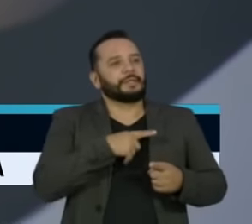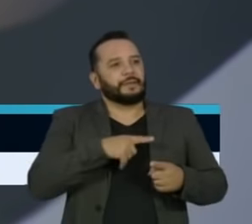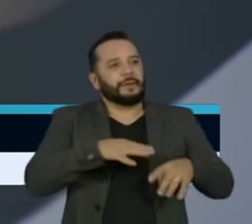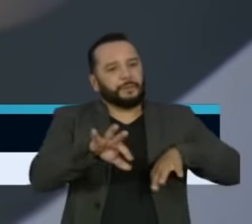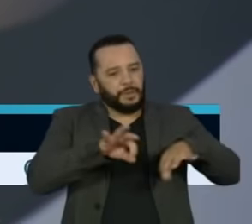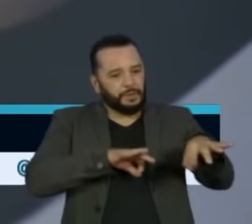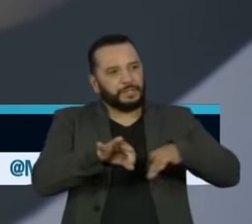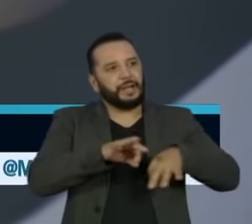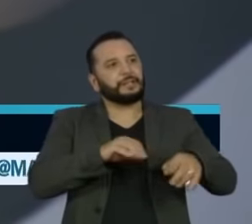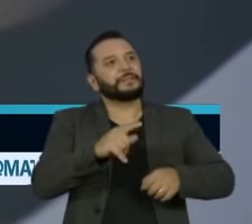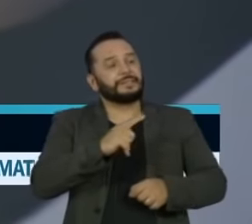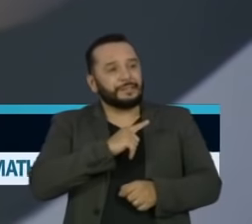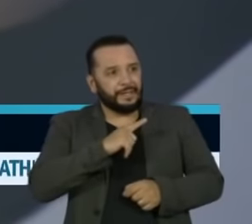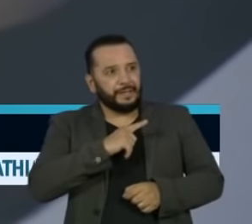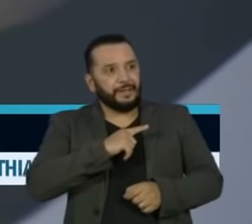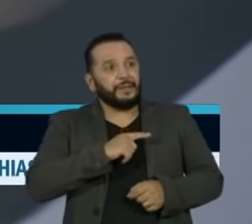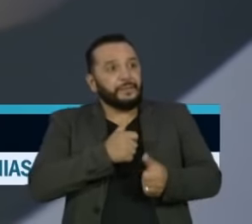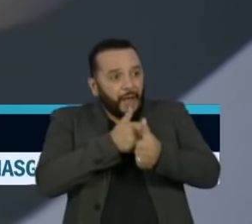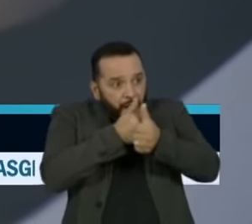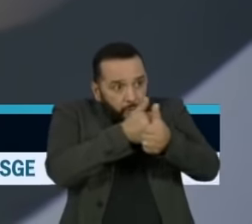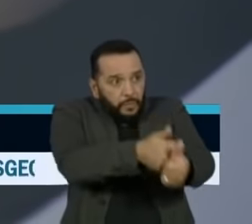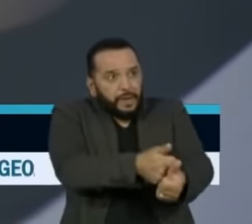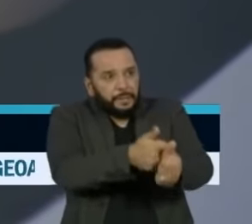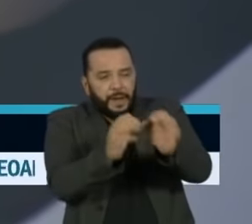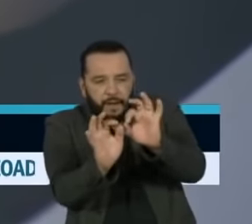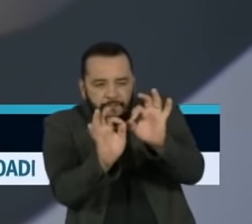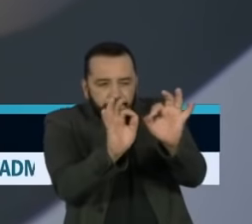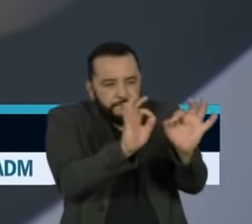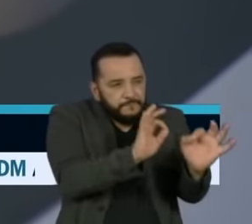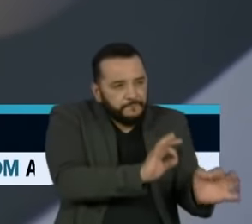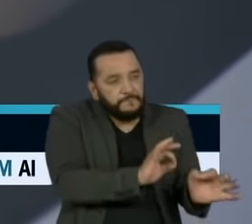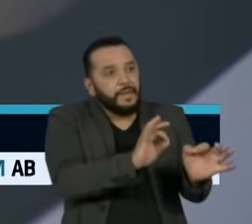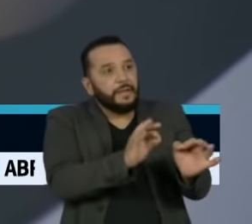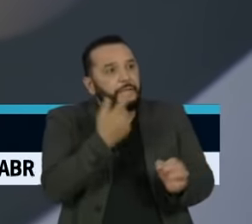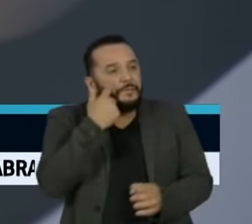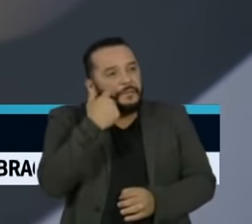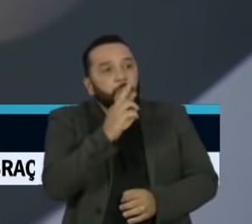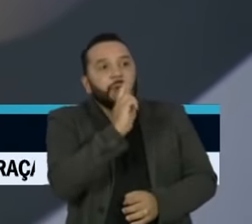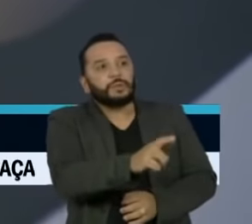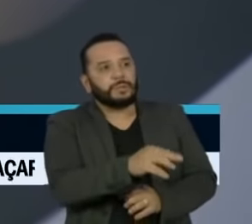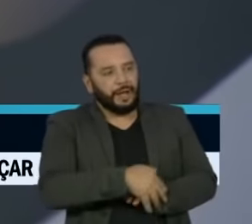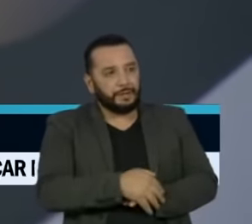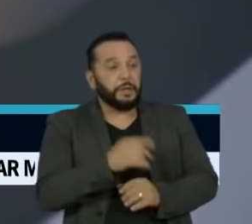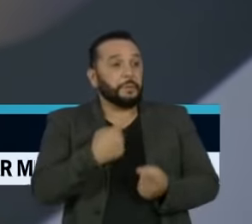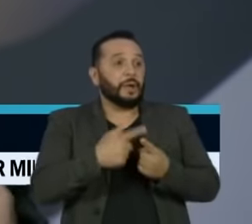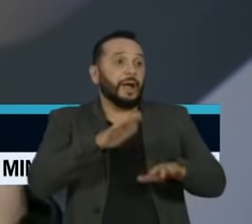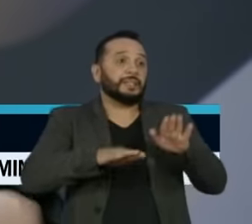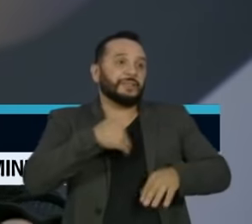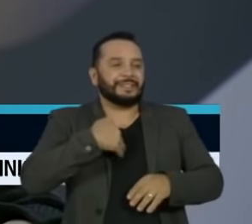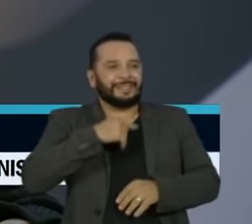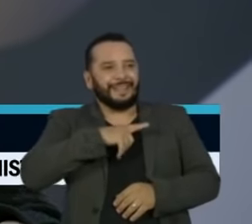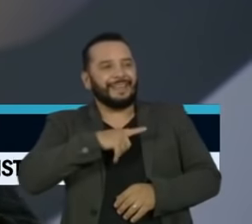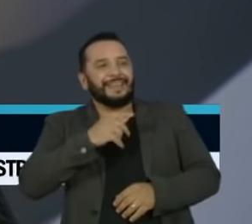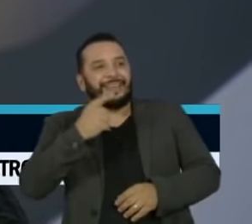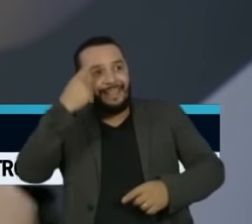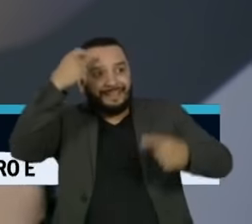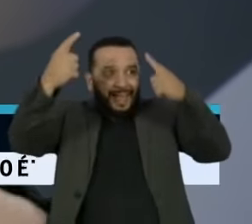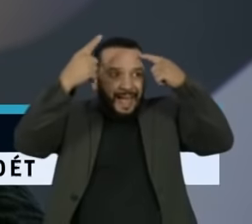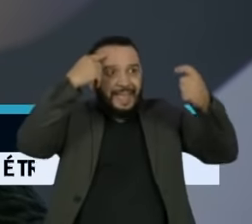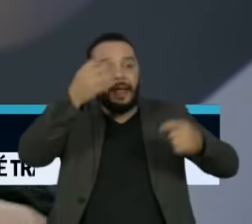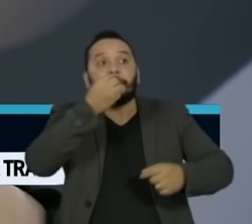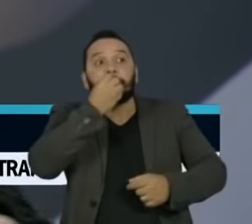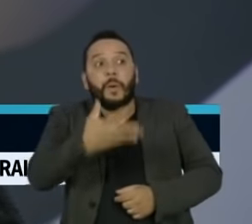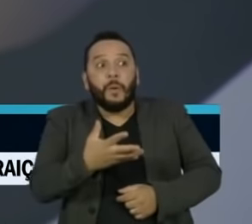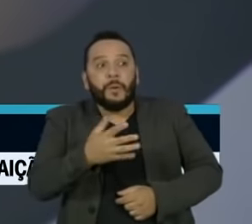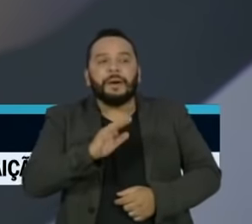um acompanhamento e uma avaliação de resultados, porque a gente está muito acostumado a ver boas ideias serem colocadas e não serem